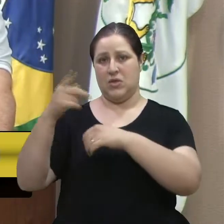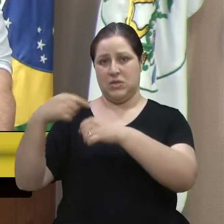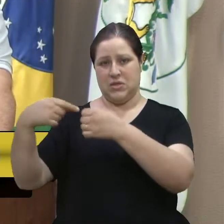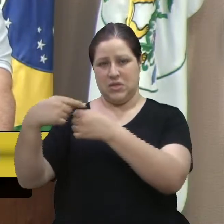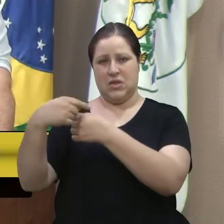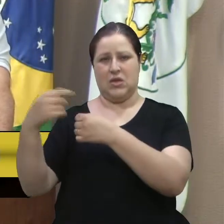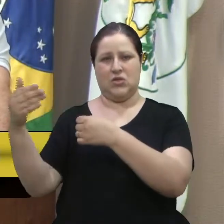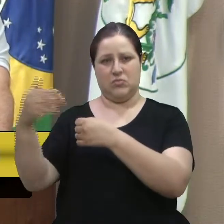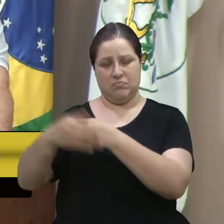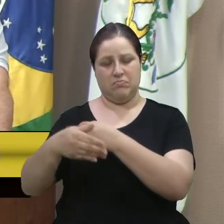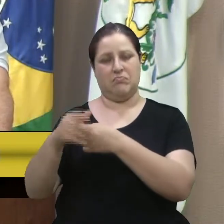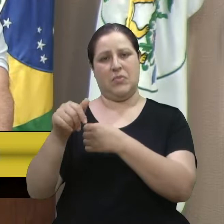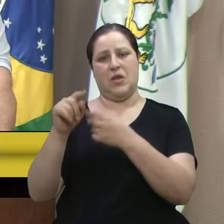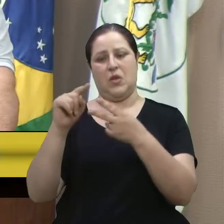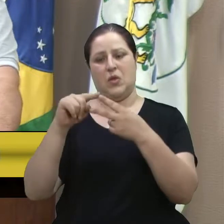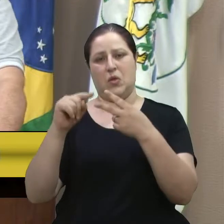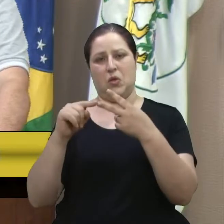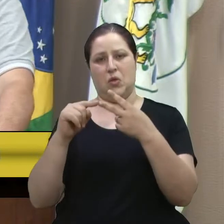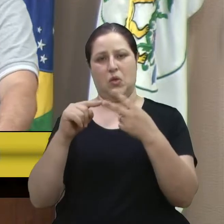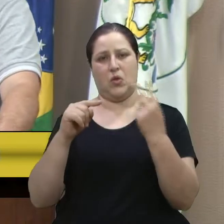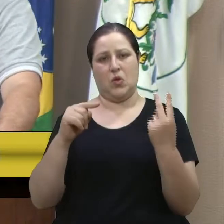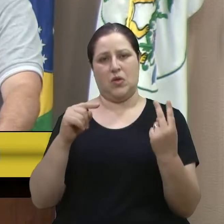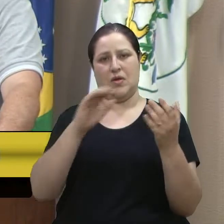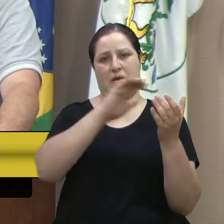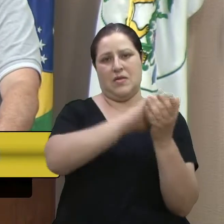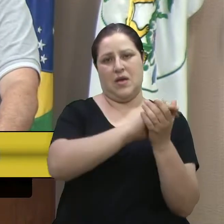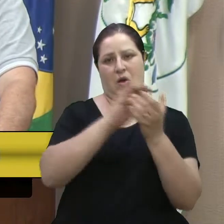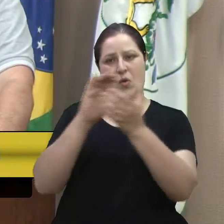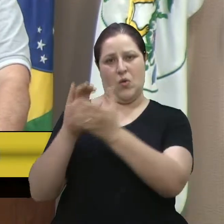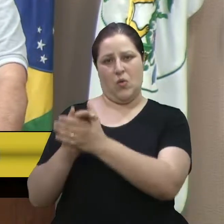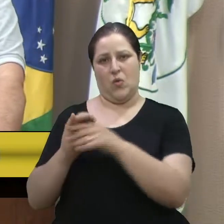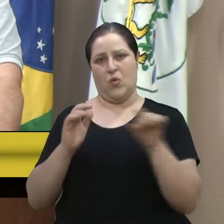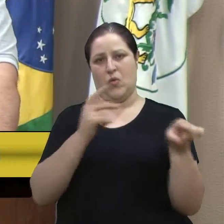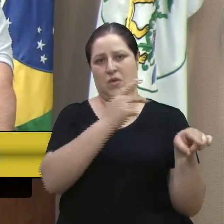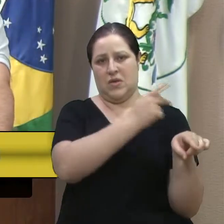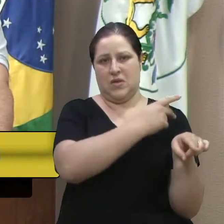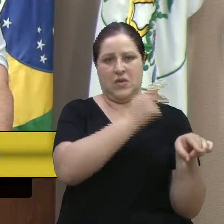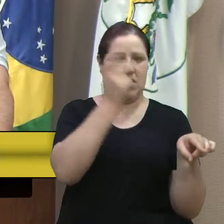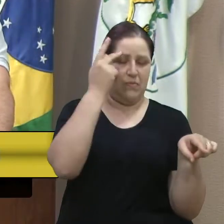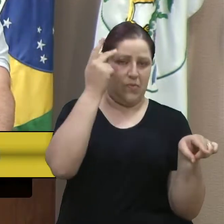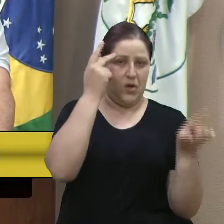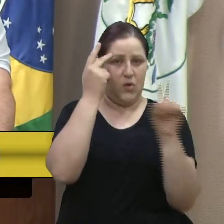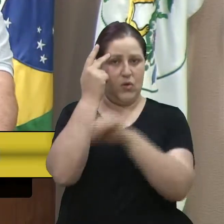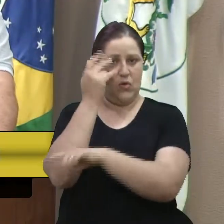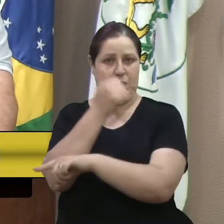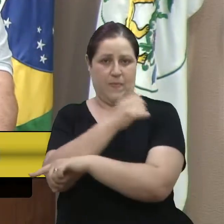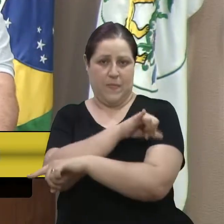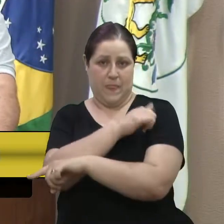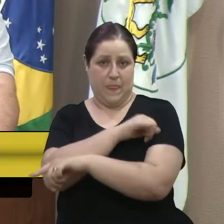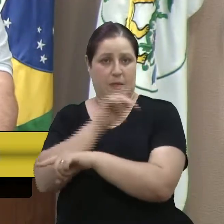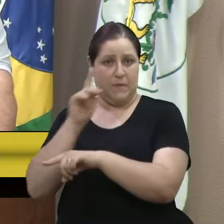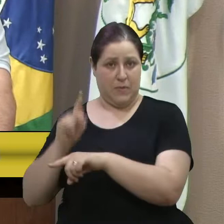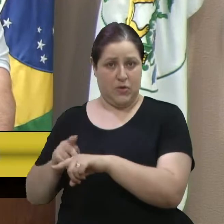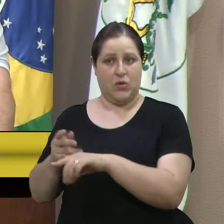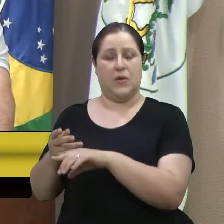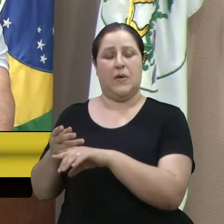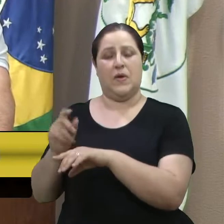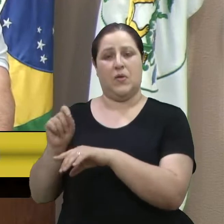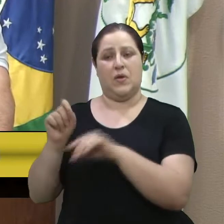paulista e um casal carioca, que são pessoas que procuram estádios de futebol